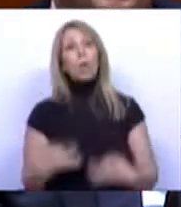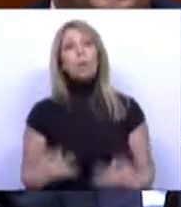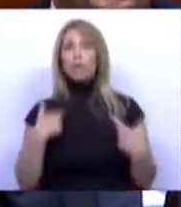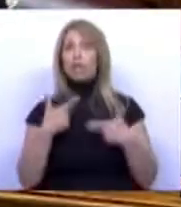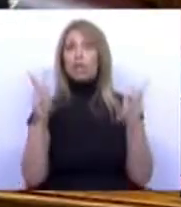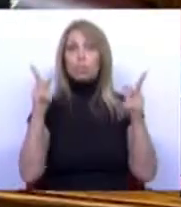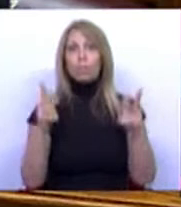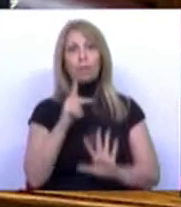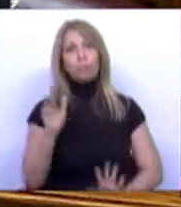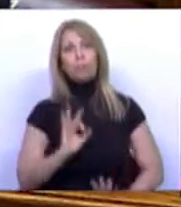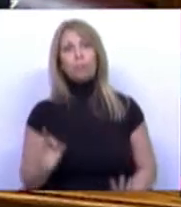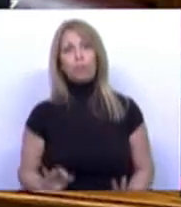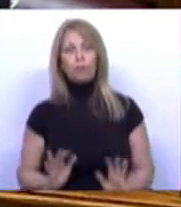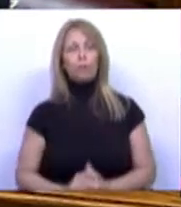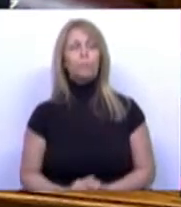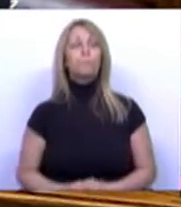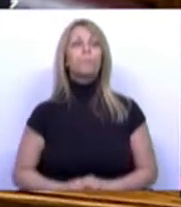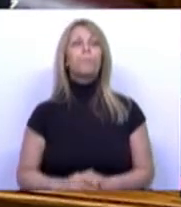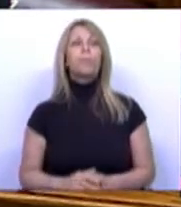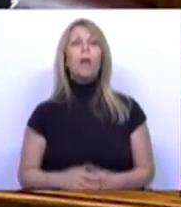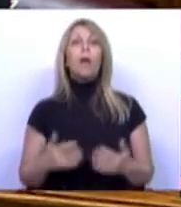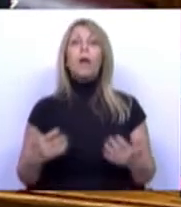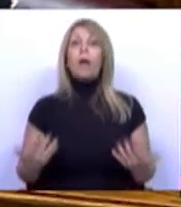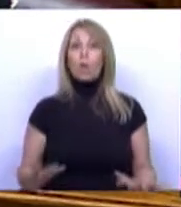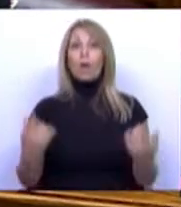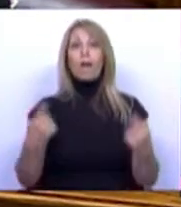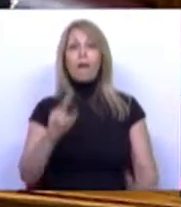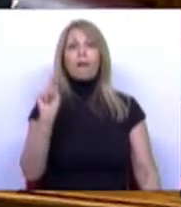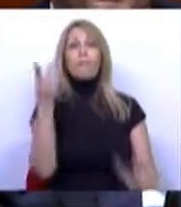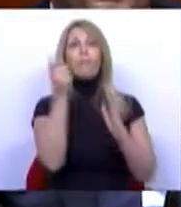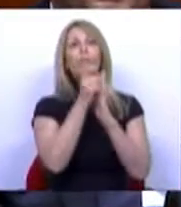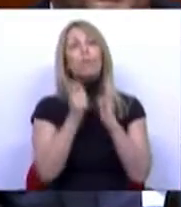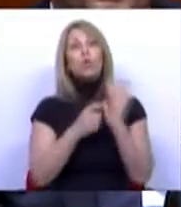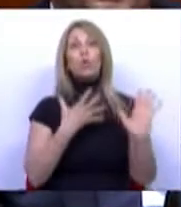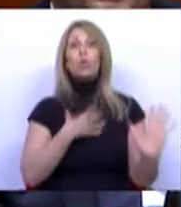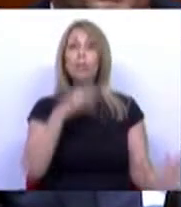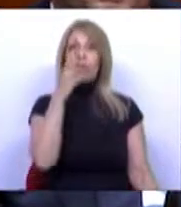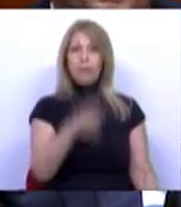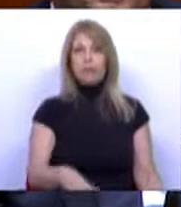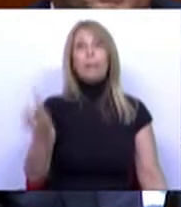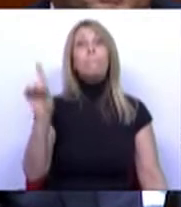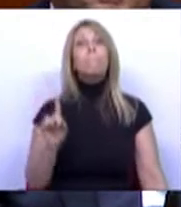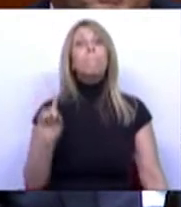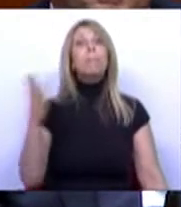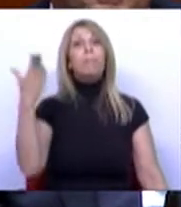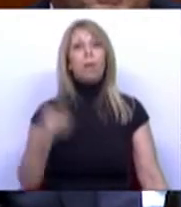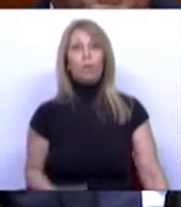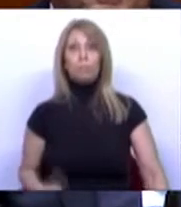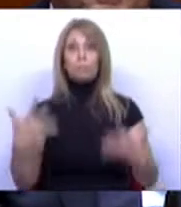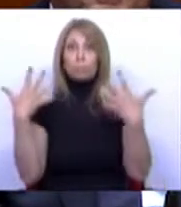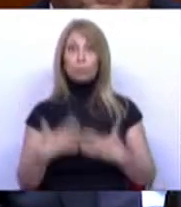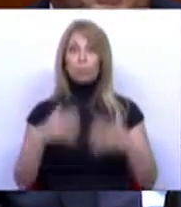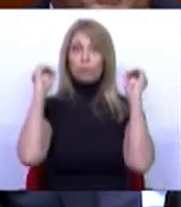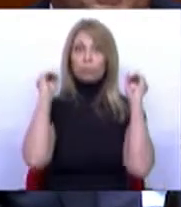disponibilidade. Agora, há dois pontos que eu gostaria de referir. Primeiro, não há dúvida